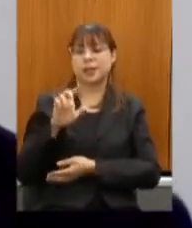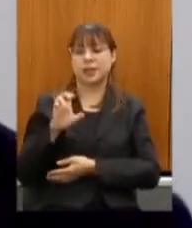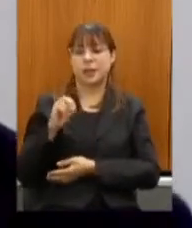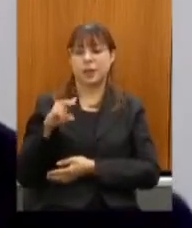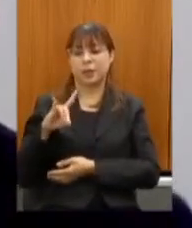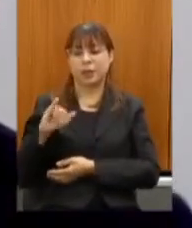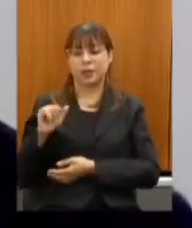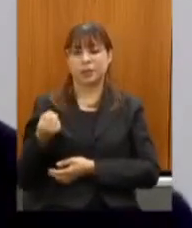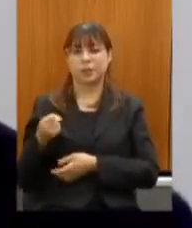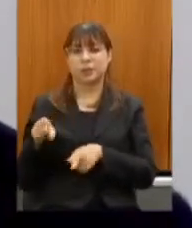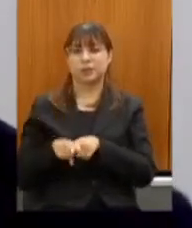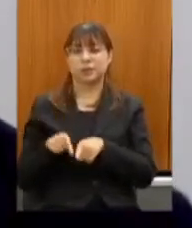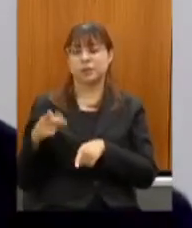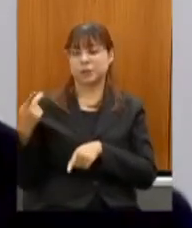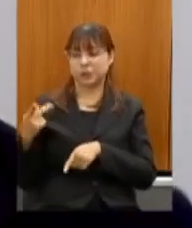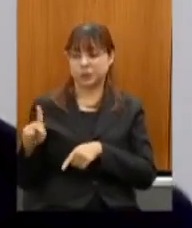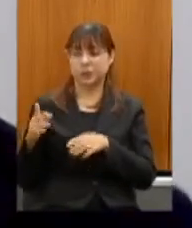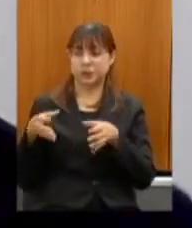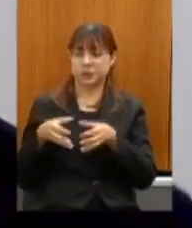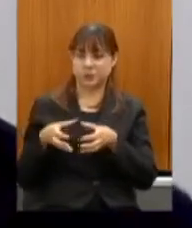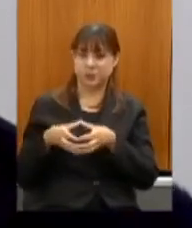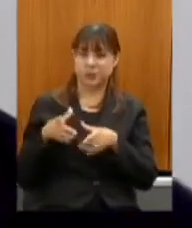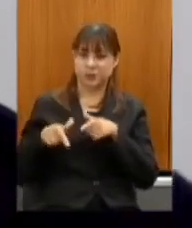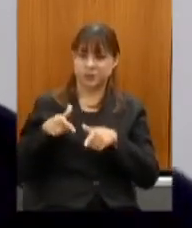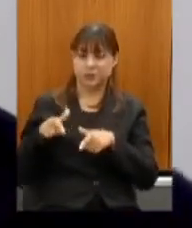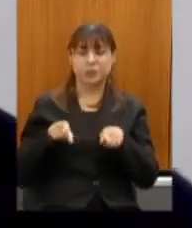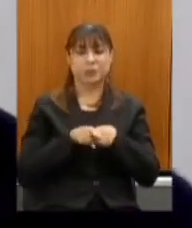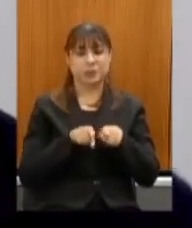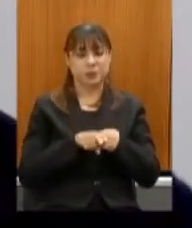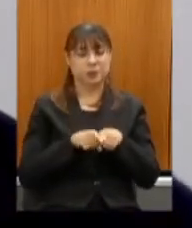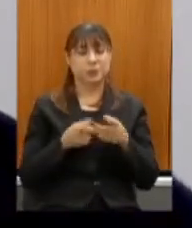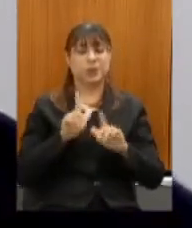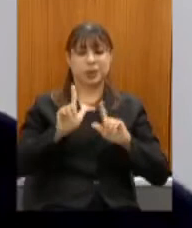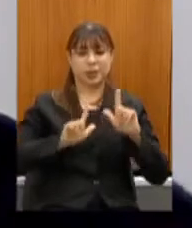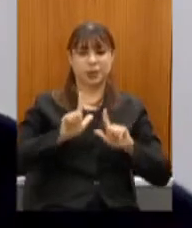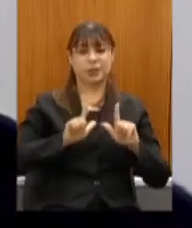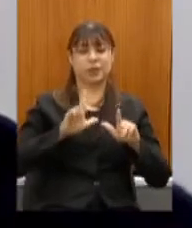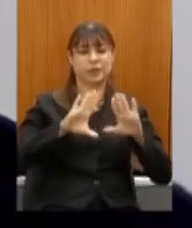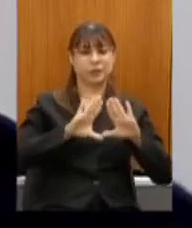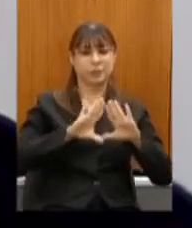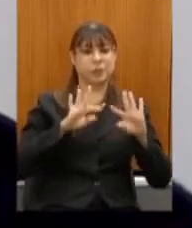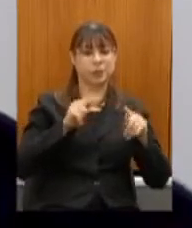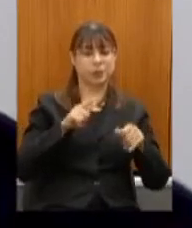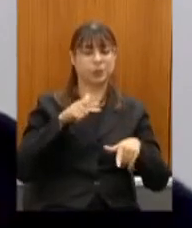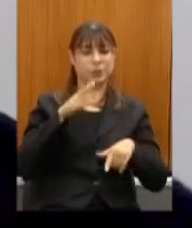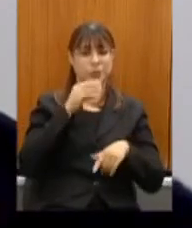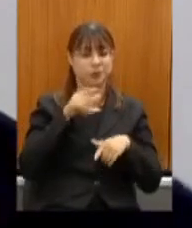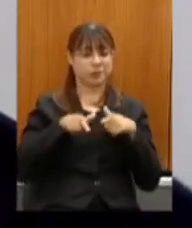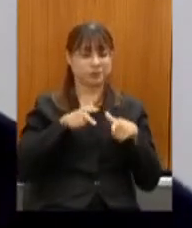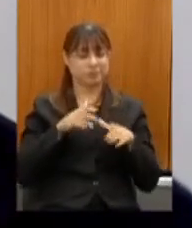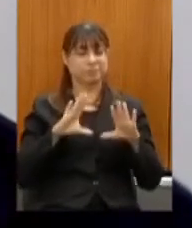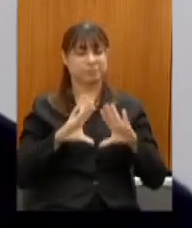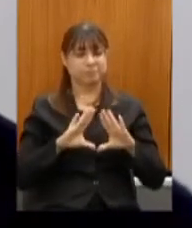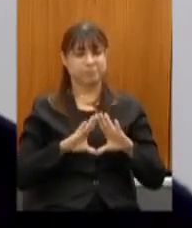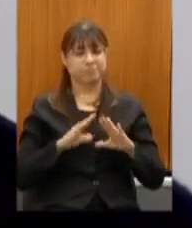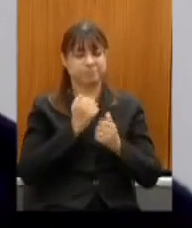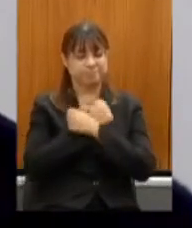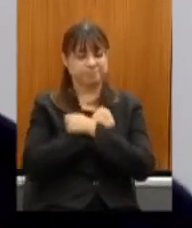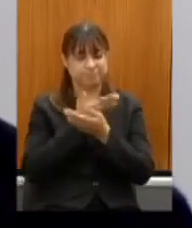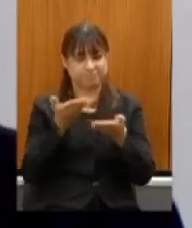também a nossa equipe da assembleia a TV assembleia também um grande abraço a todos vocês